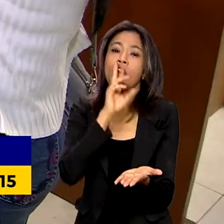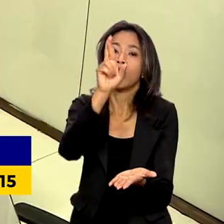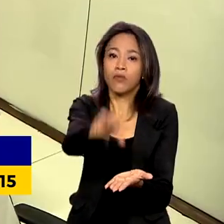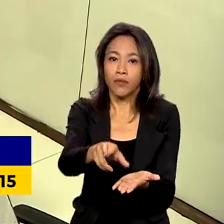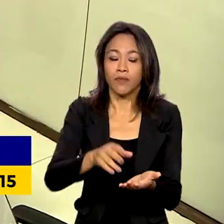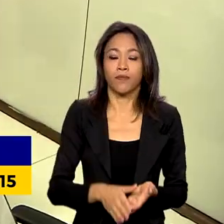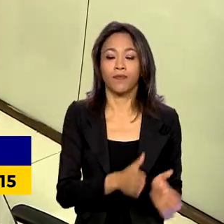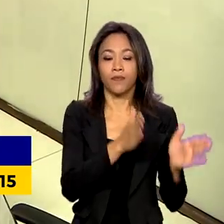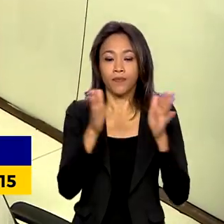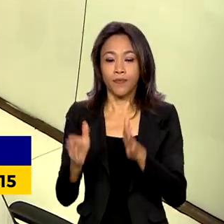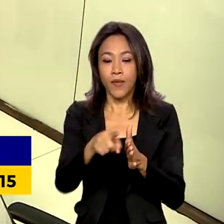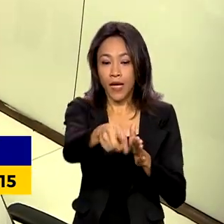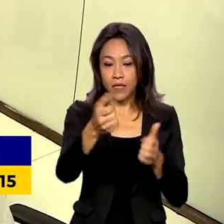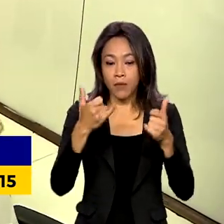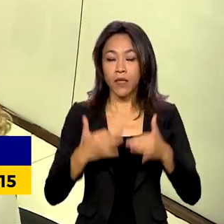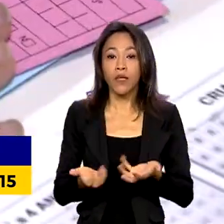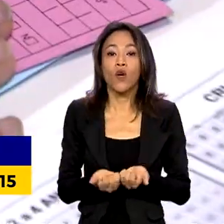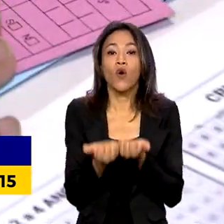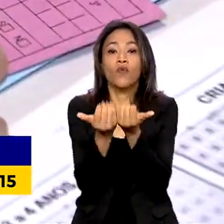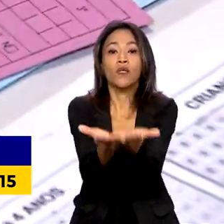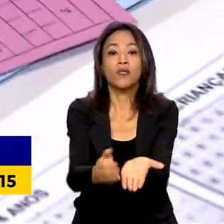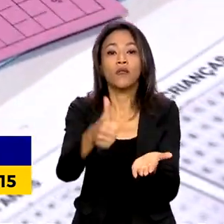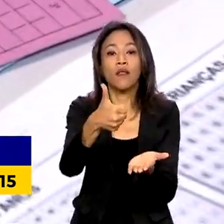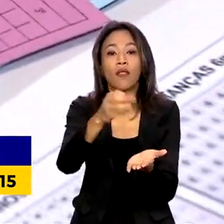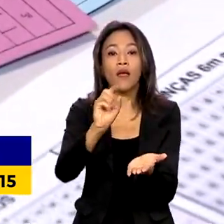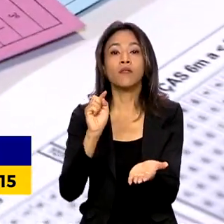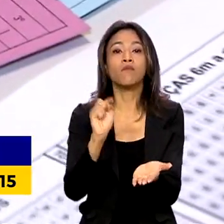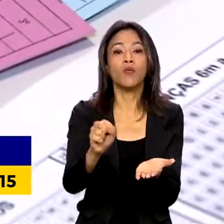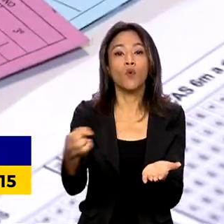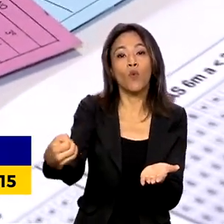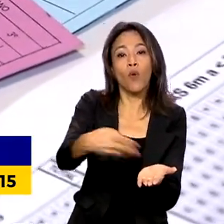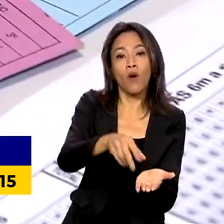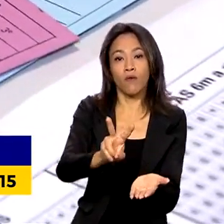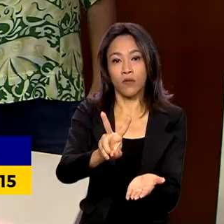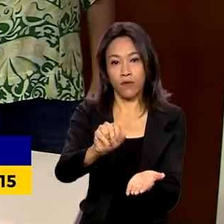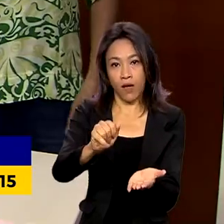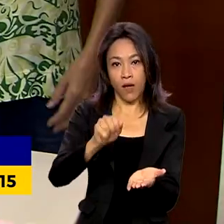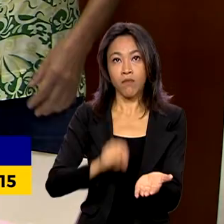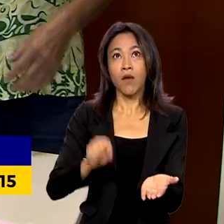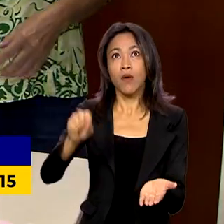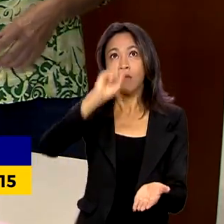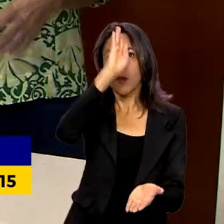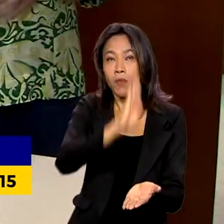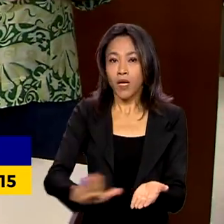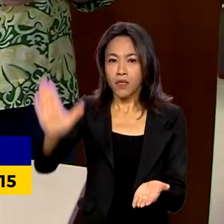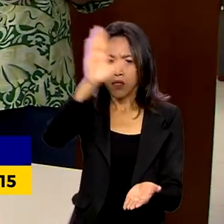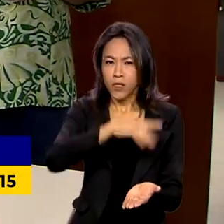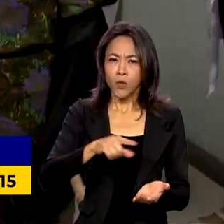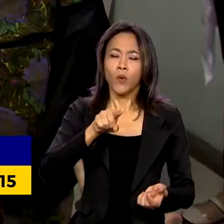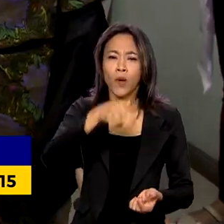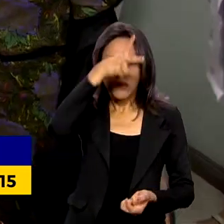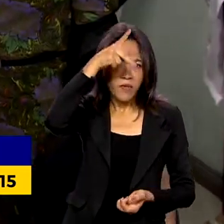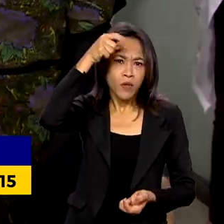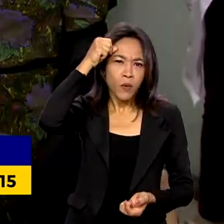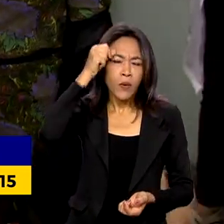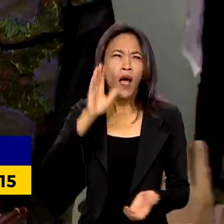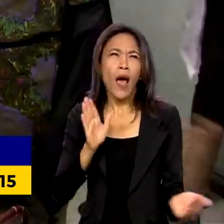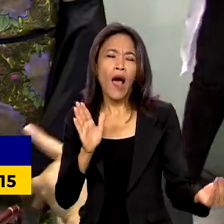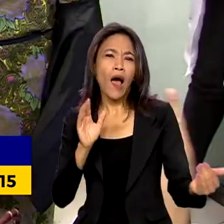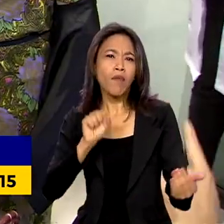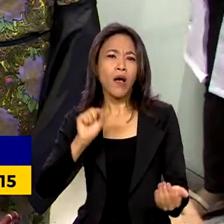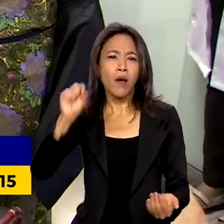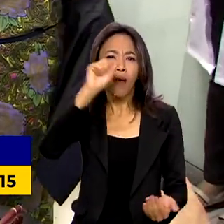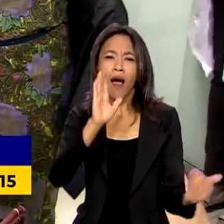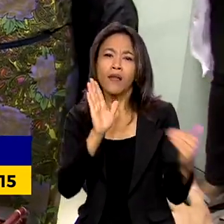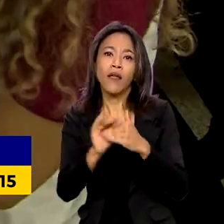Médicos, serão oferecidas 10 mil novas vagas em todo o país. Os gestores municipais têm até o dia 27 de junho